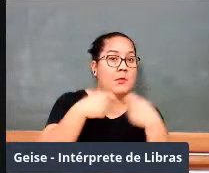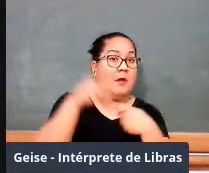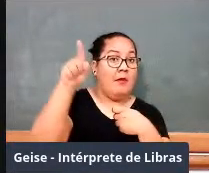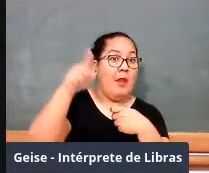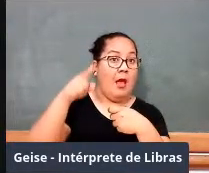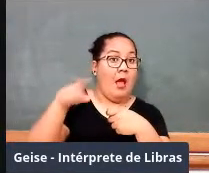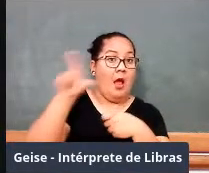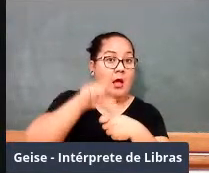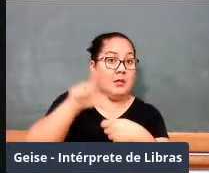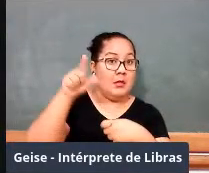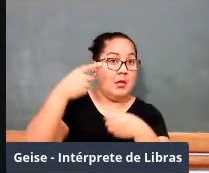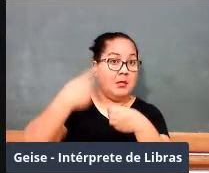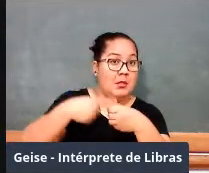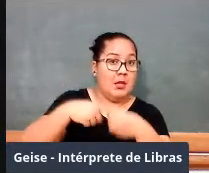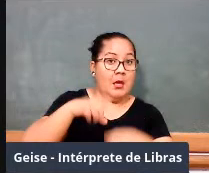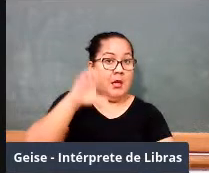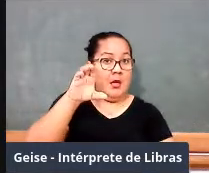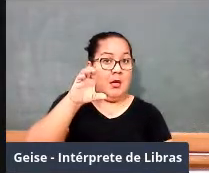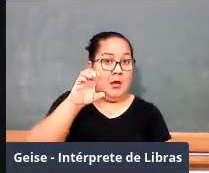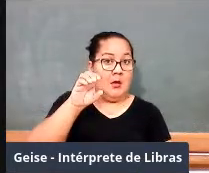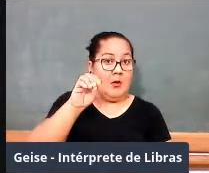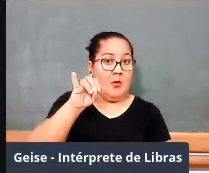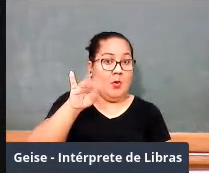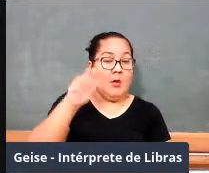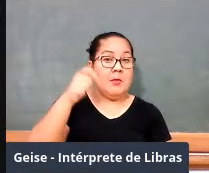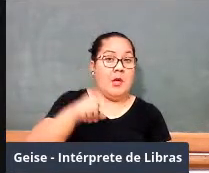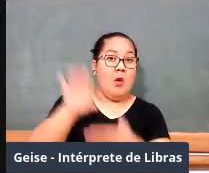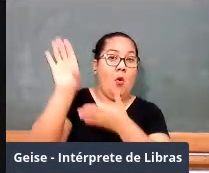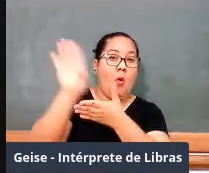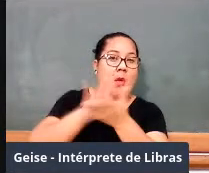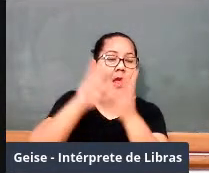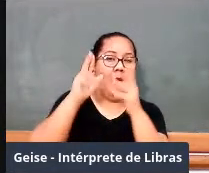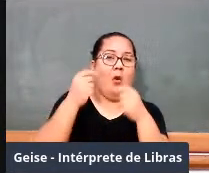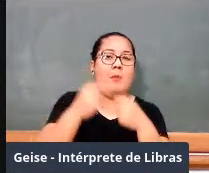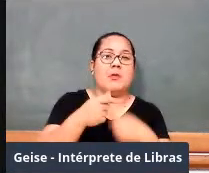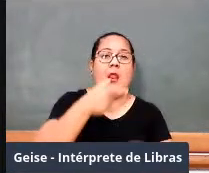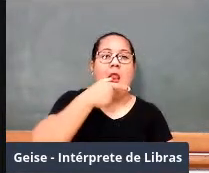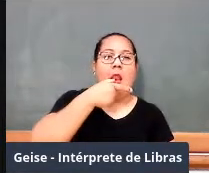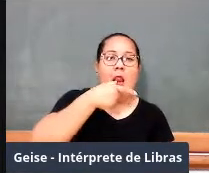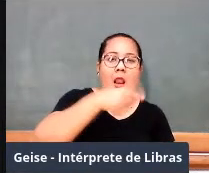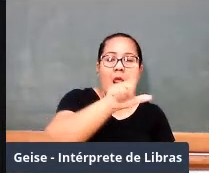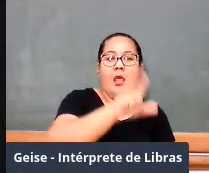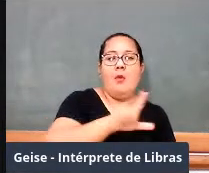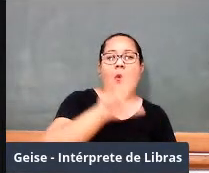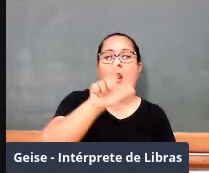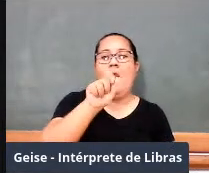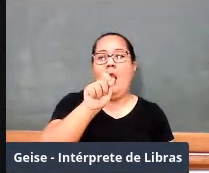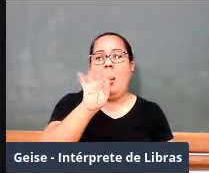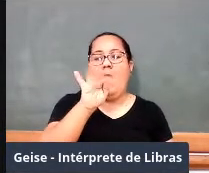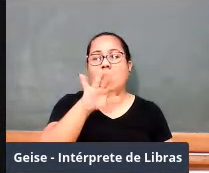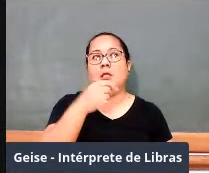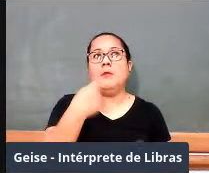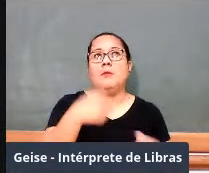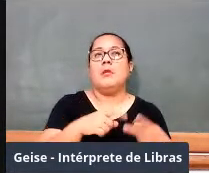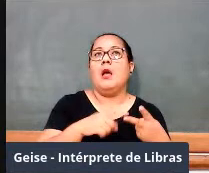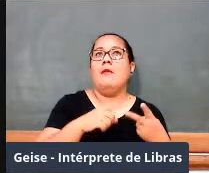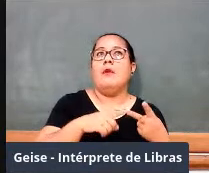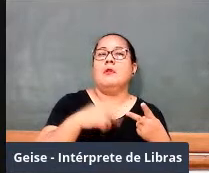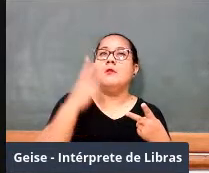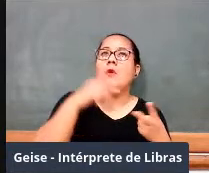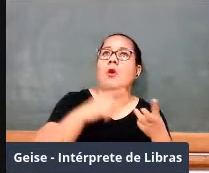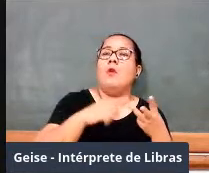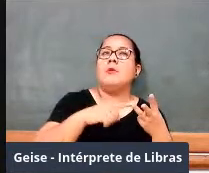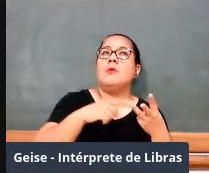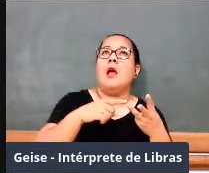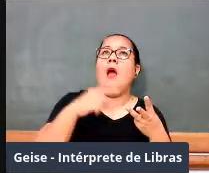primeiro. Então, precisava saber latim, precisava saber retórica, precisava saber filosofia, eram todas as